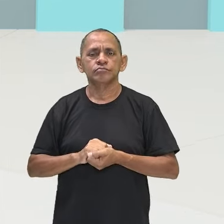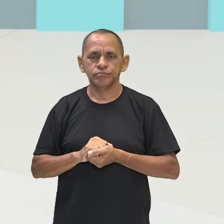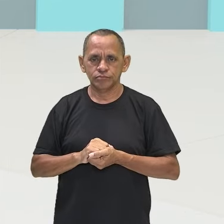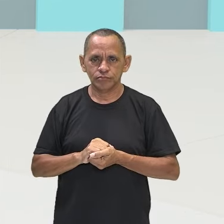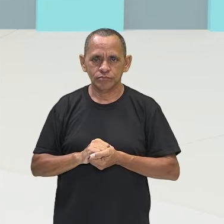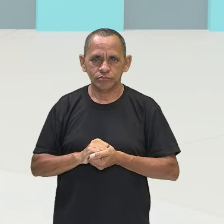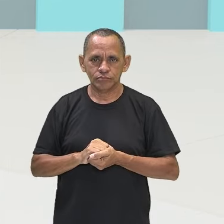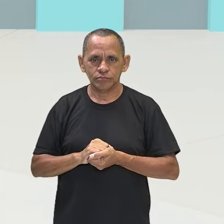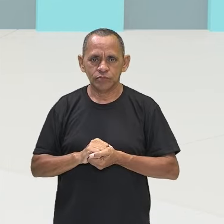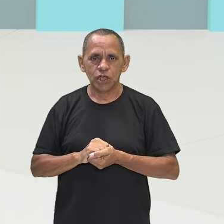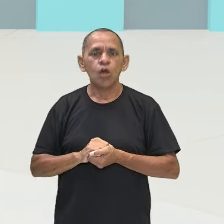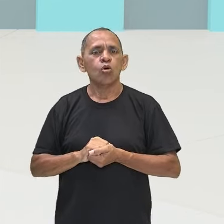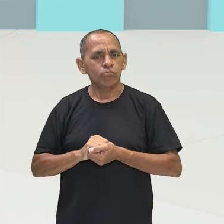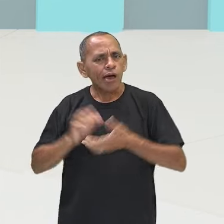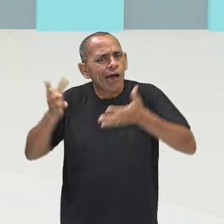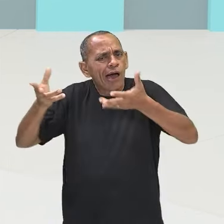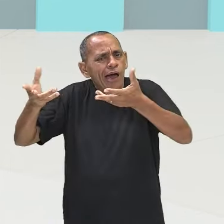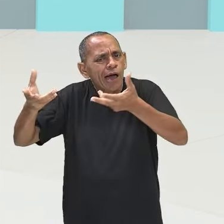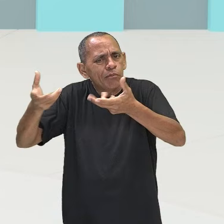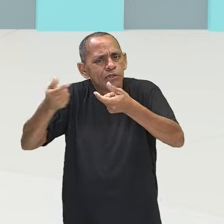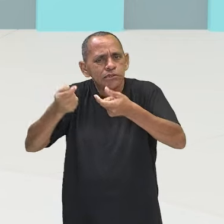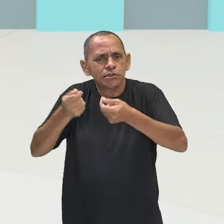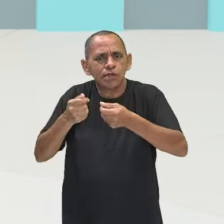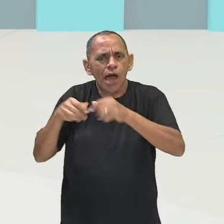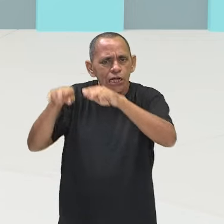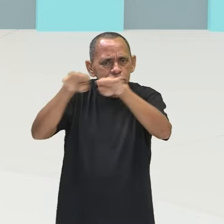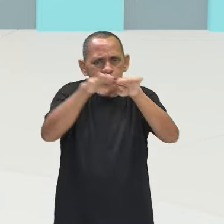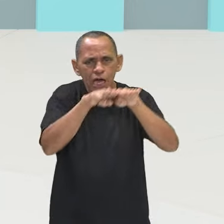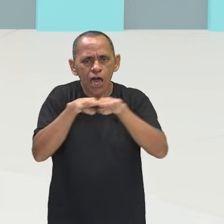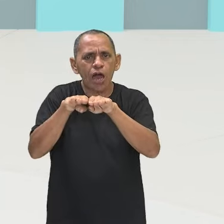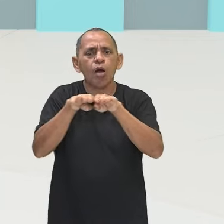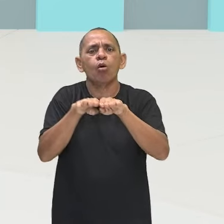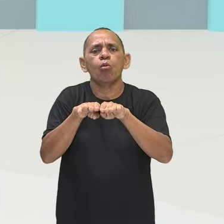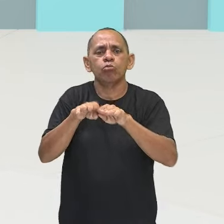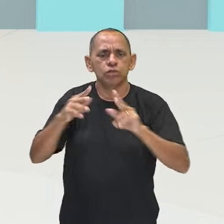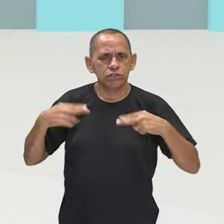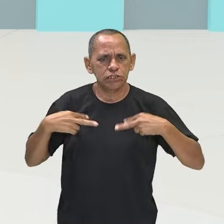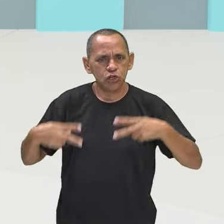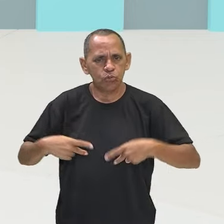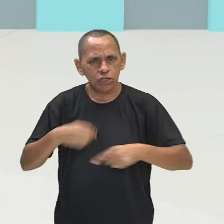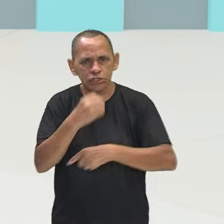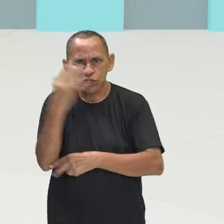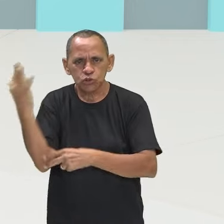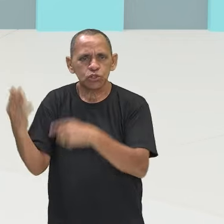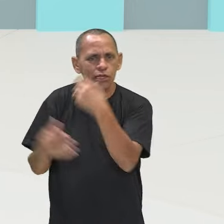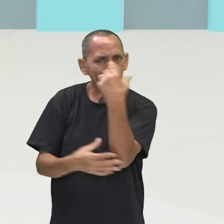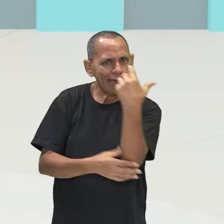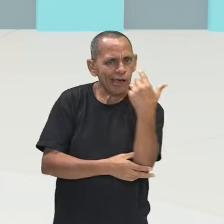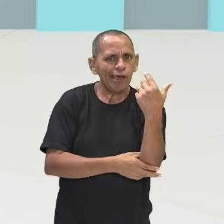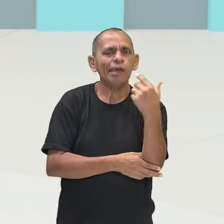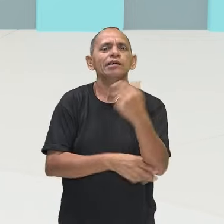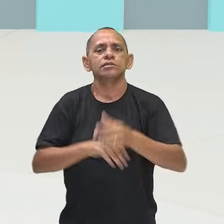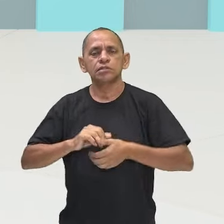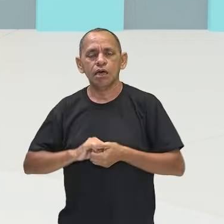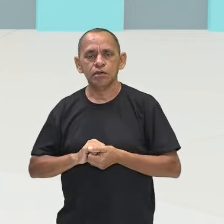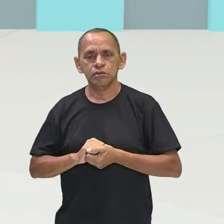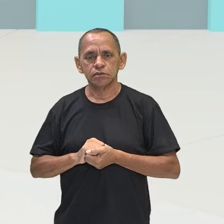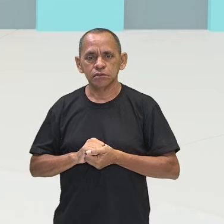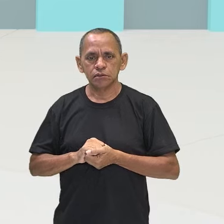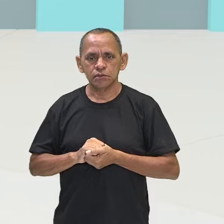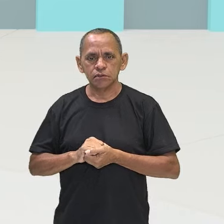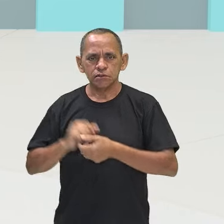harmoniosa entre o ser humano e a natureza, enraizada em tradições ancestrais